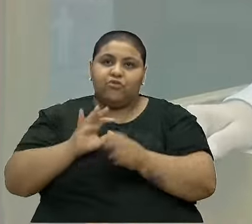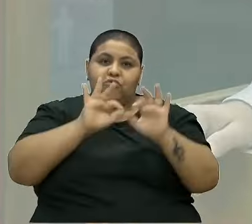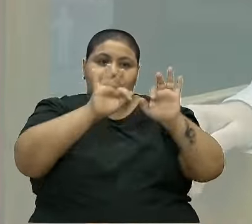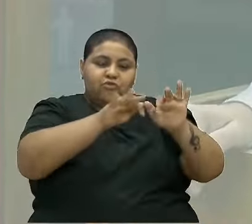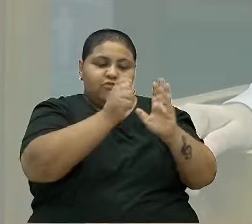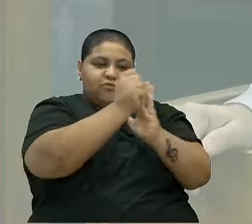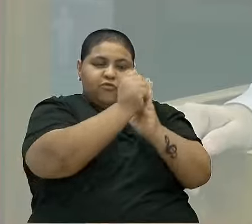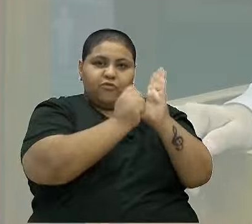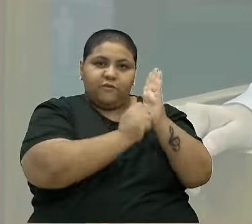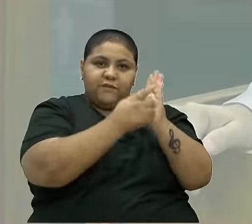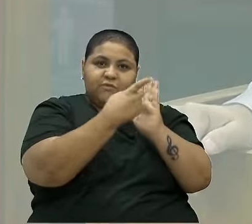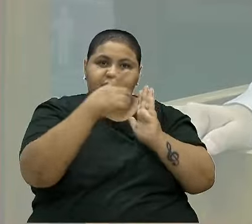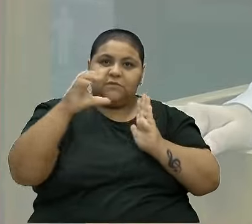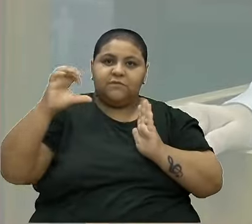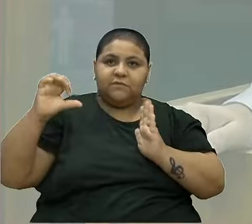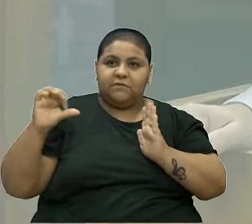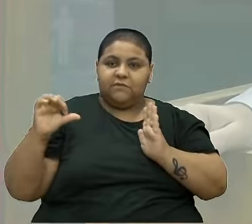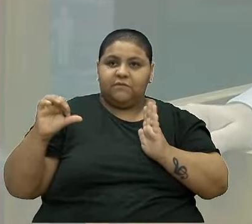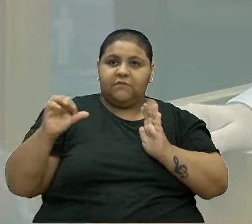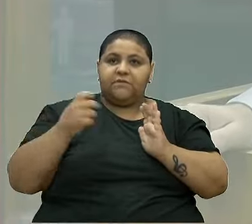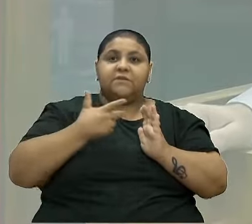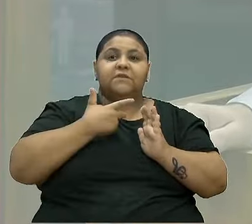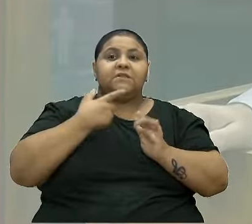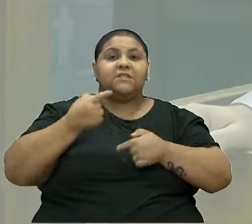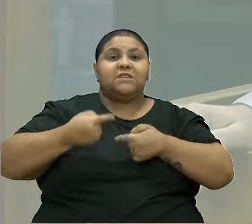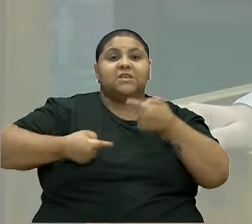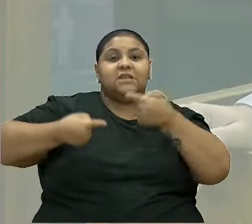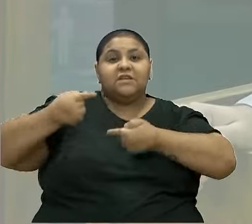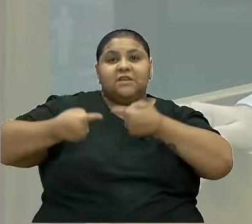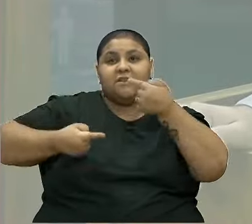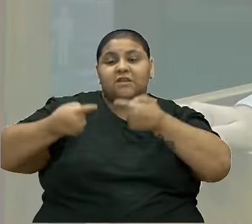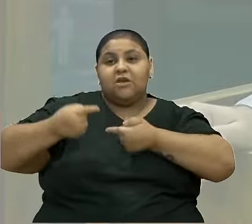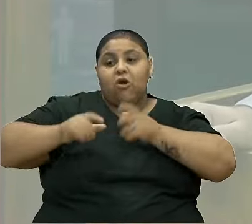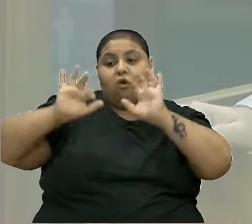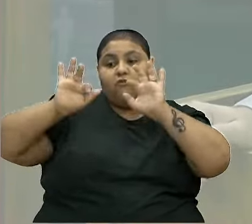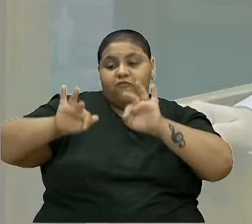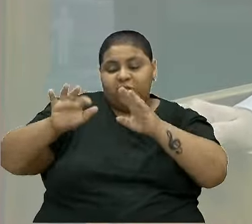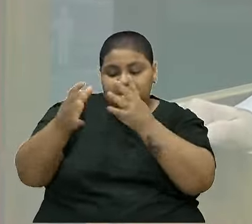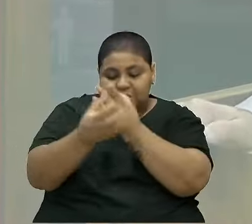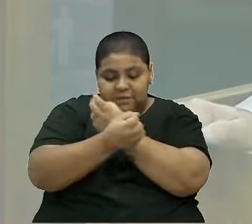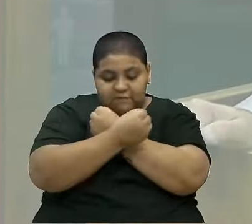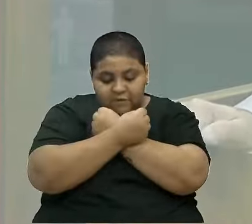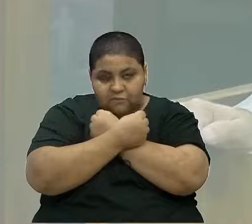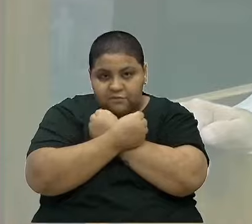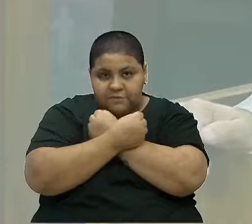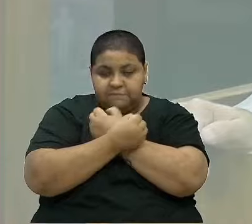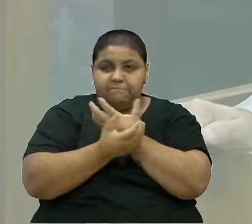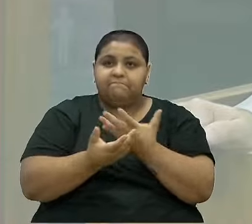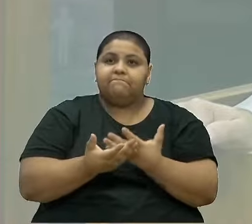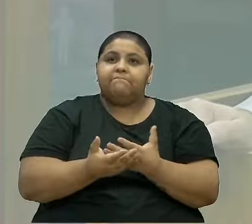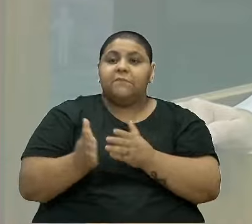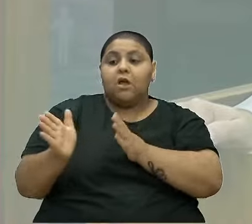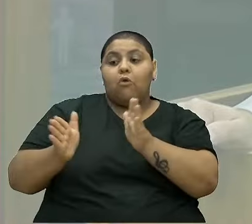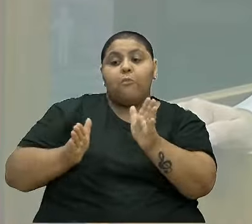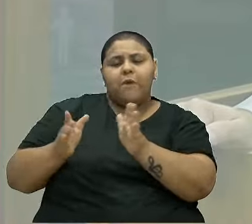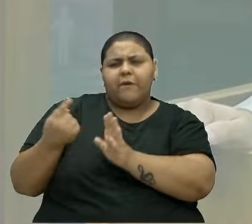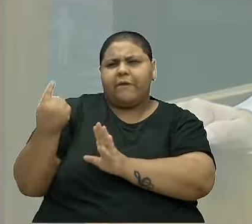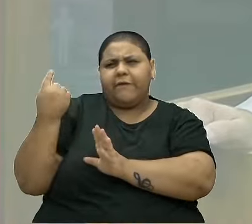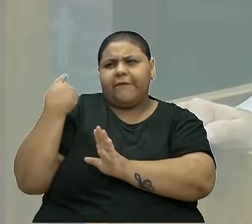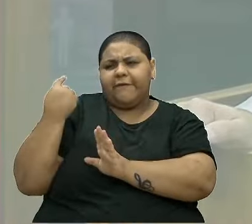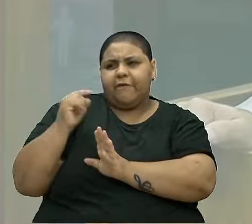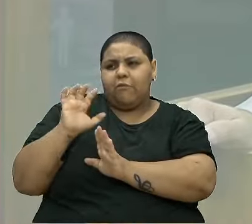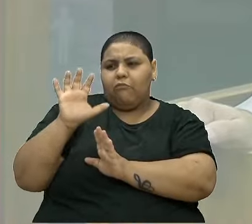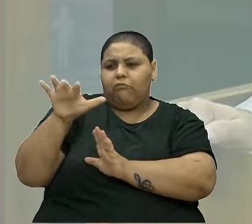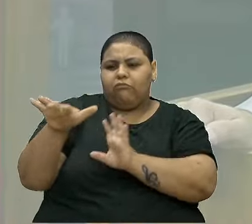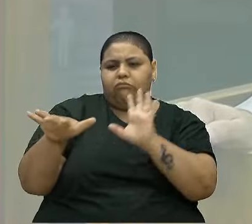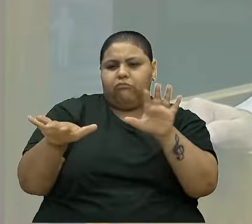século XIX, se discutia a abolição da escravatura. À época, setores